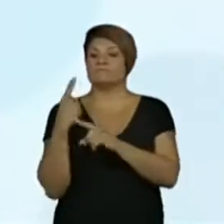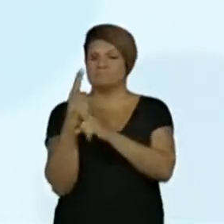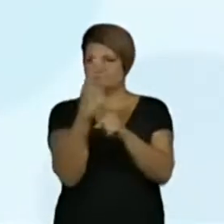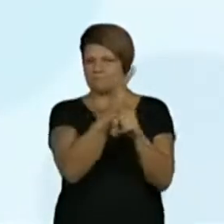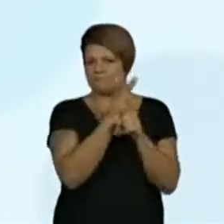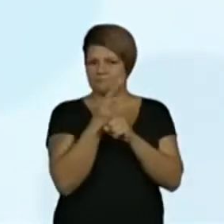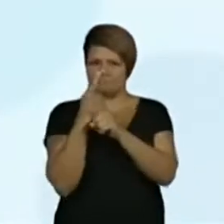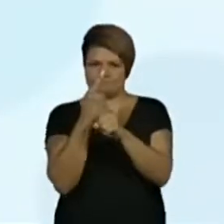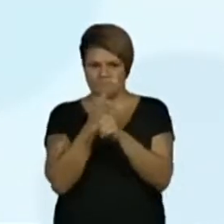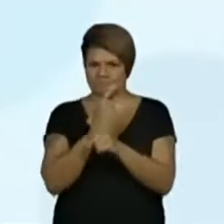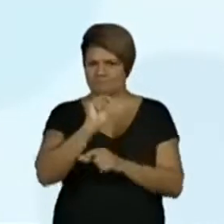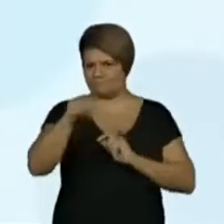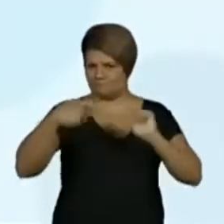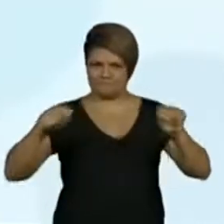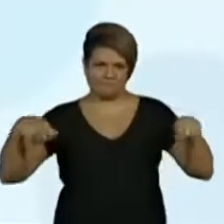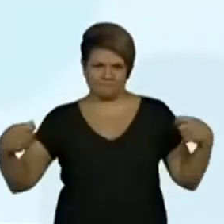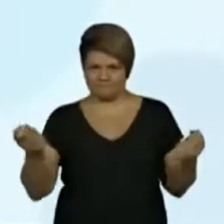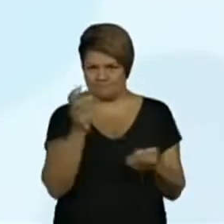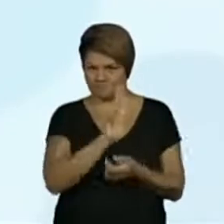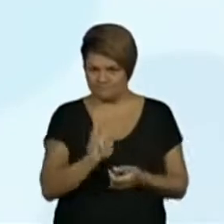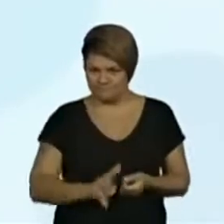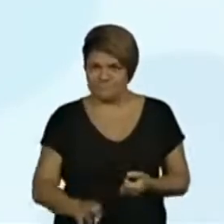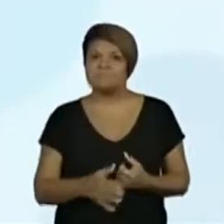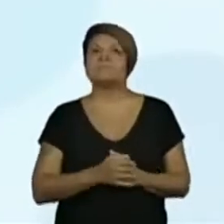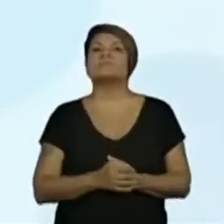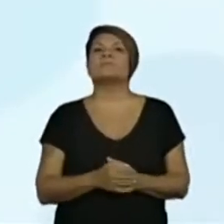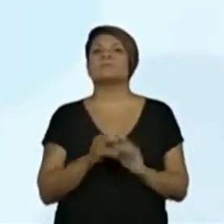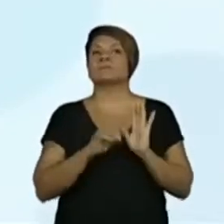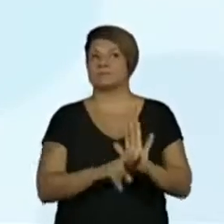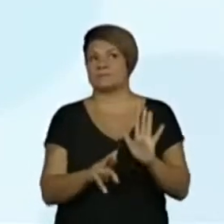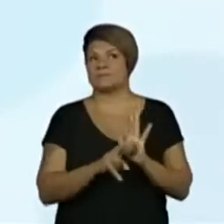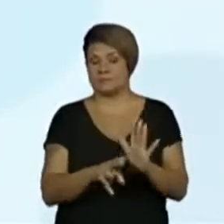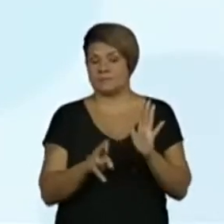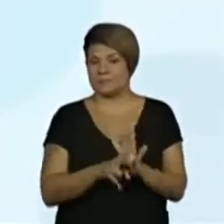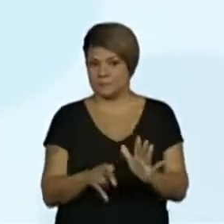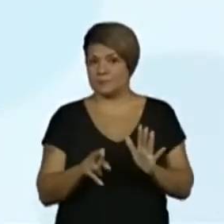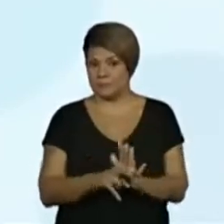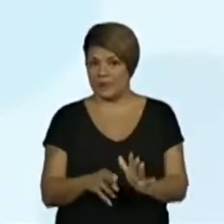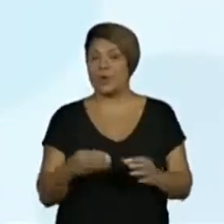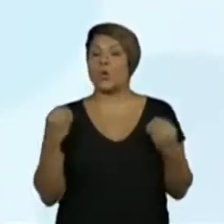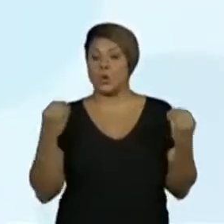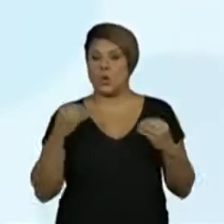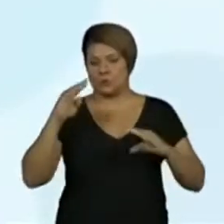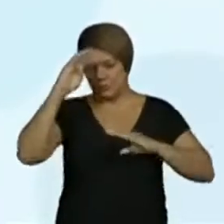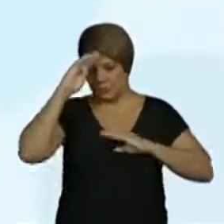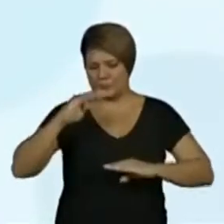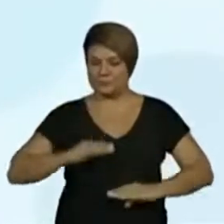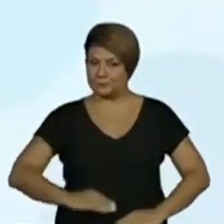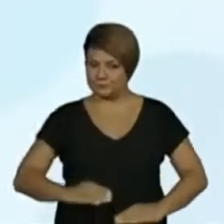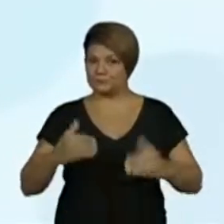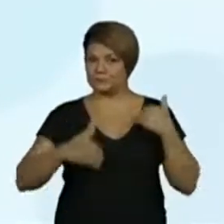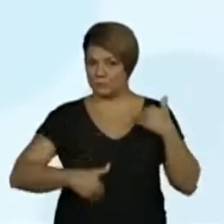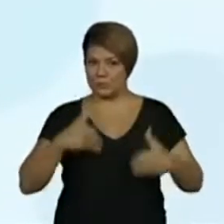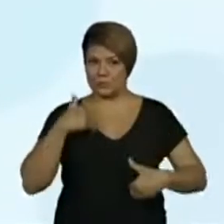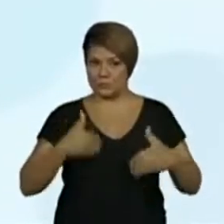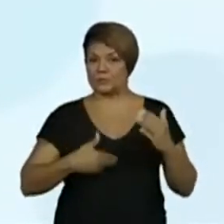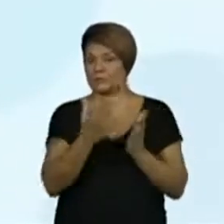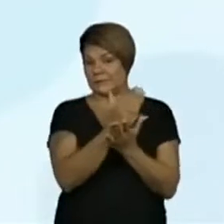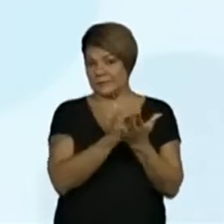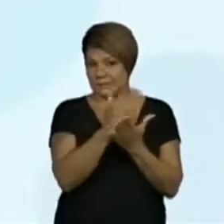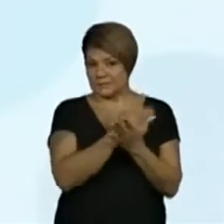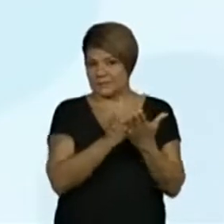Localizar, nomear e representar as partes do corpo humano por meio de desenhos,